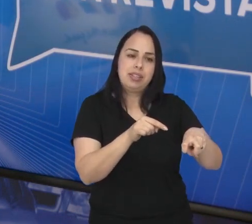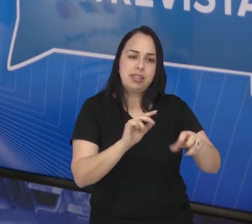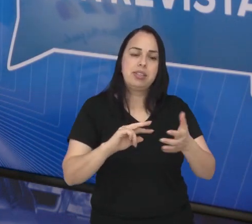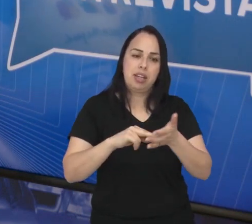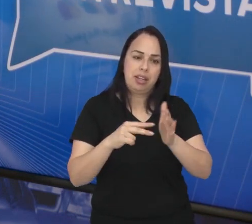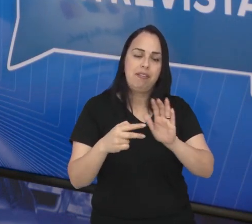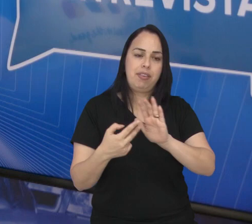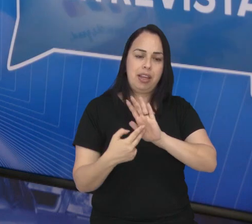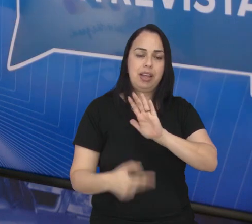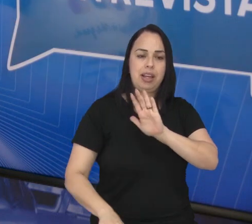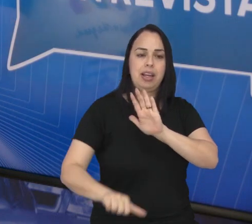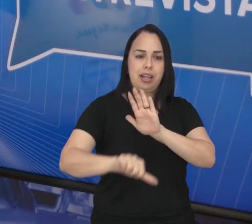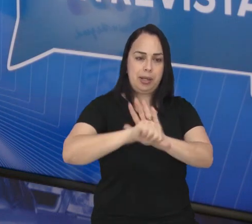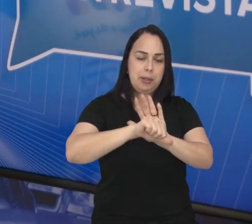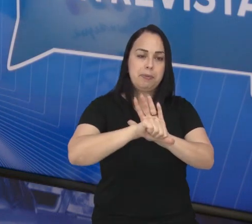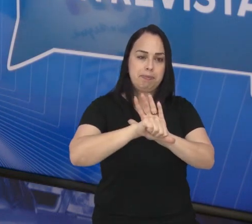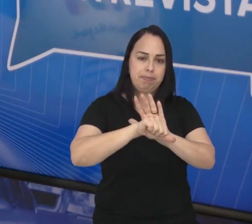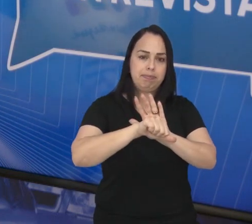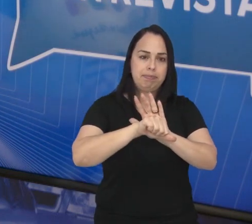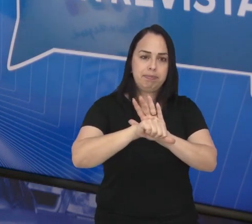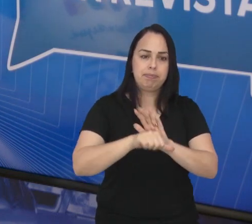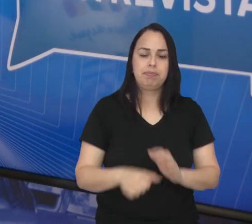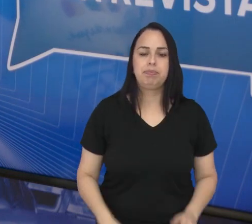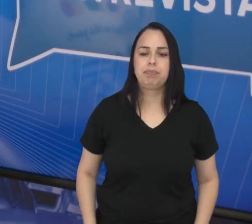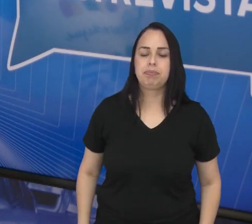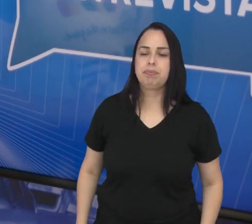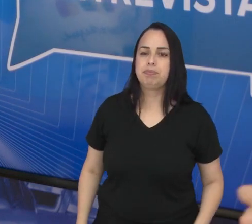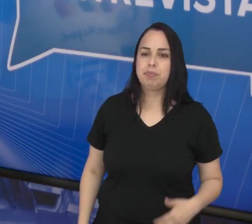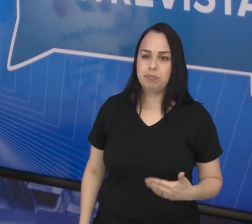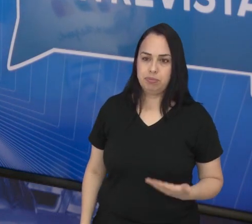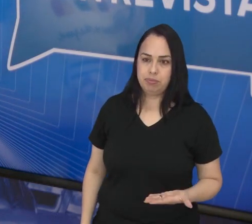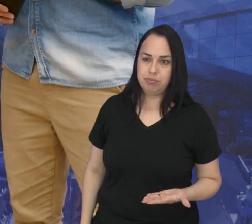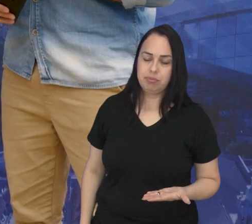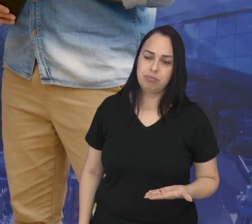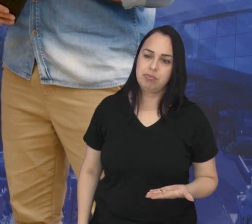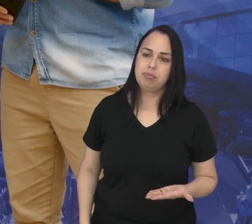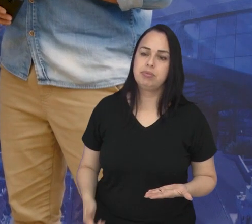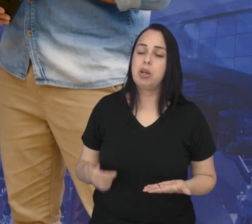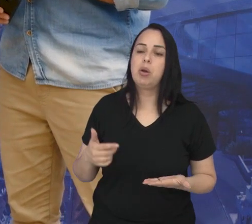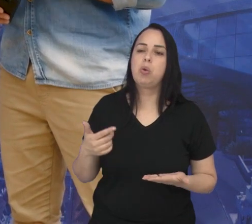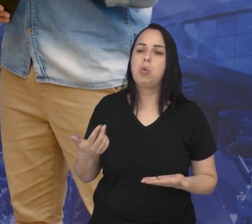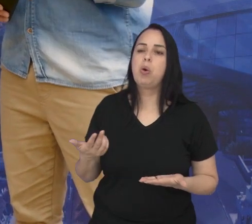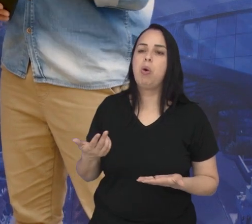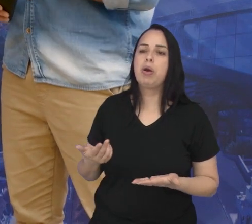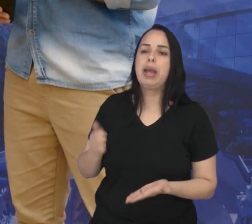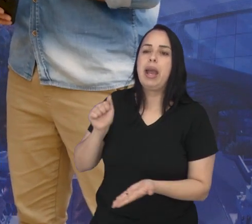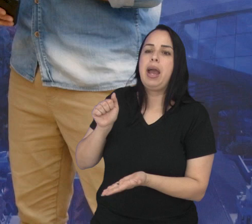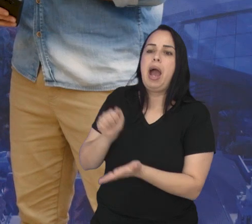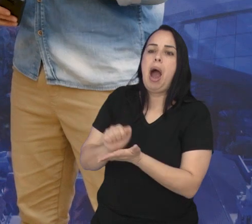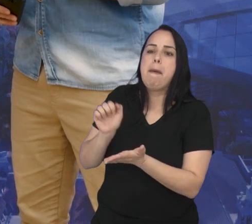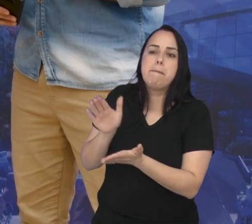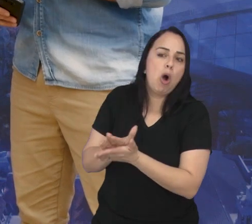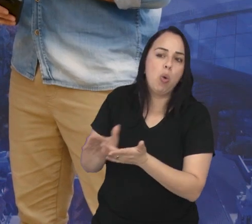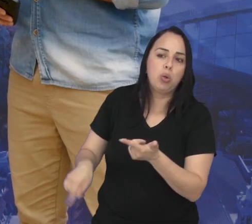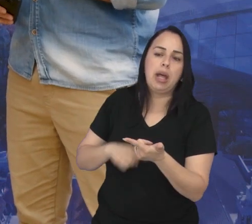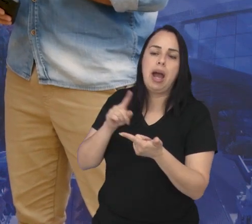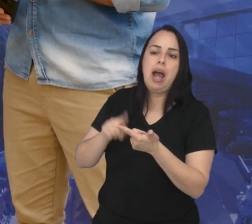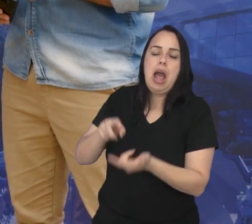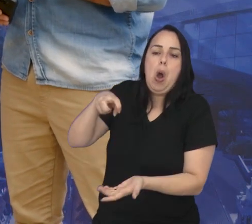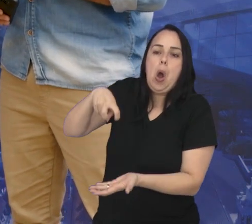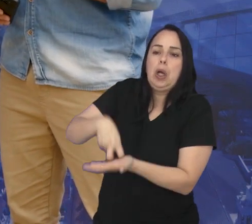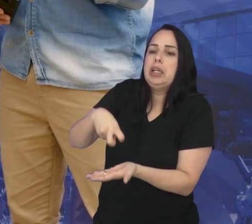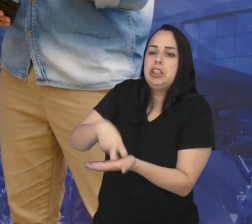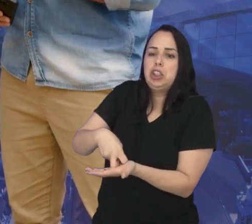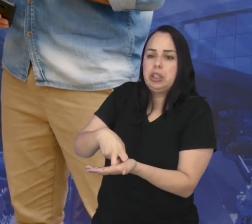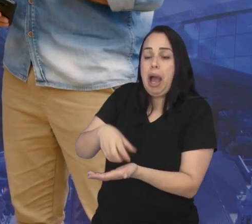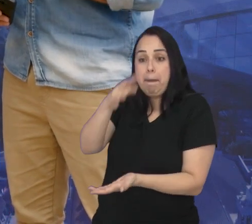uma atitude de maus-tratos. E quais são as penalidades, né? Que essa pessoa